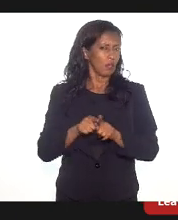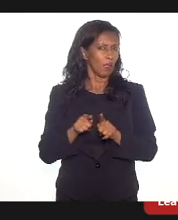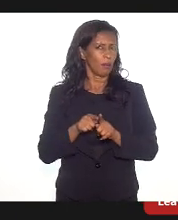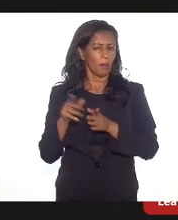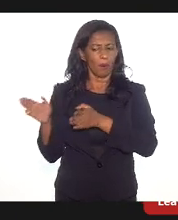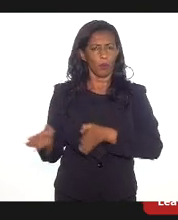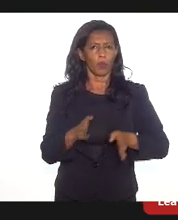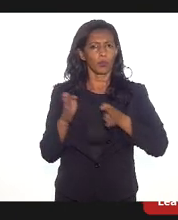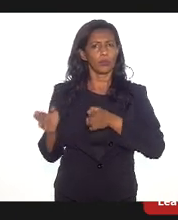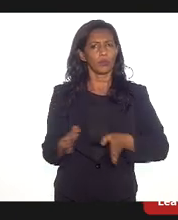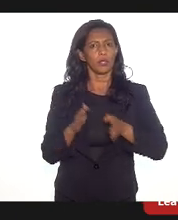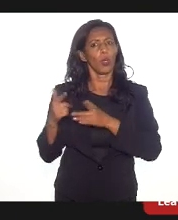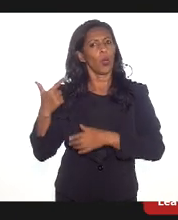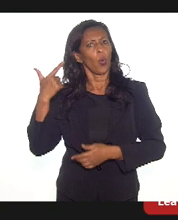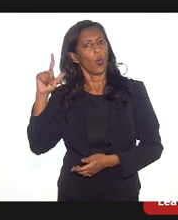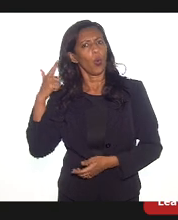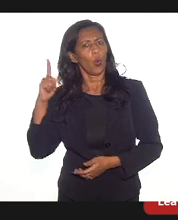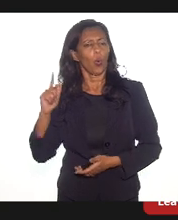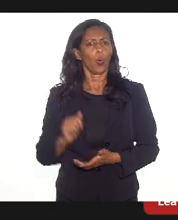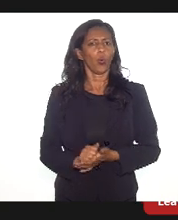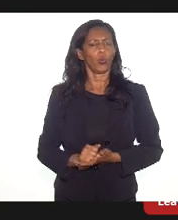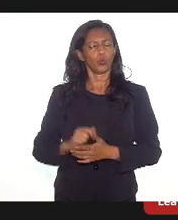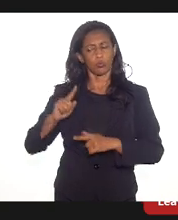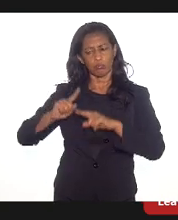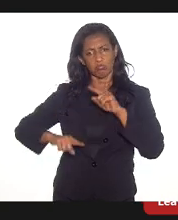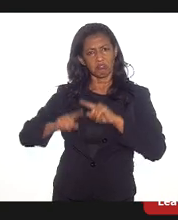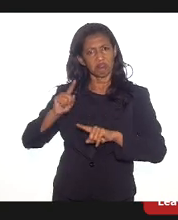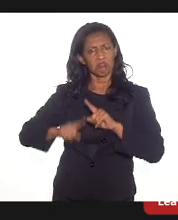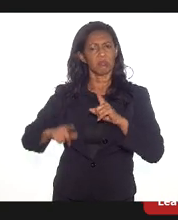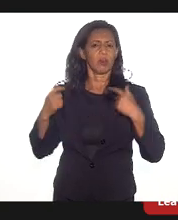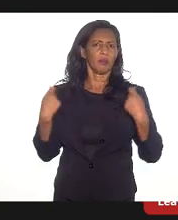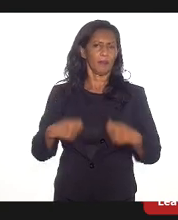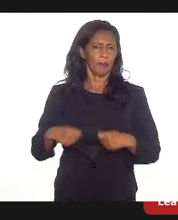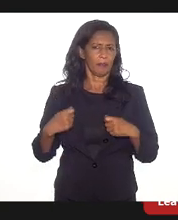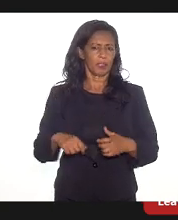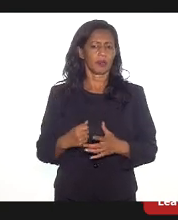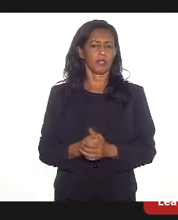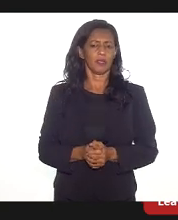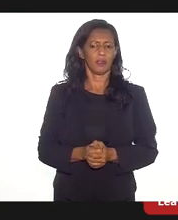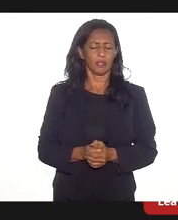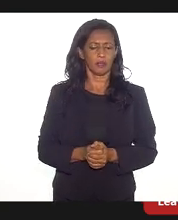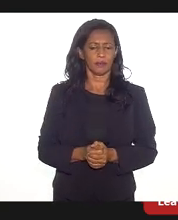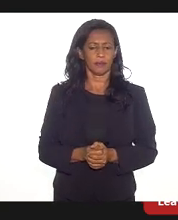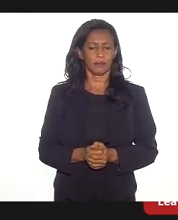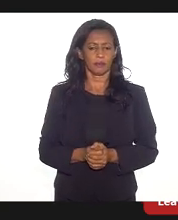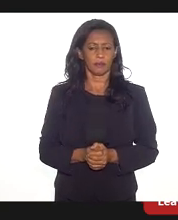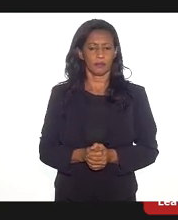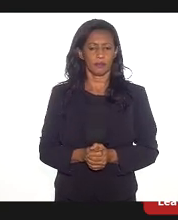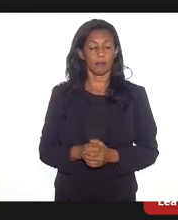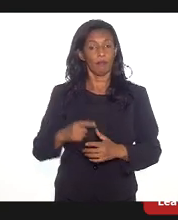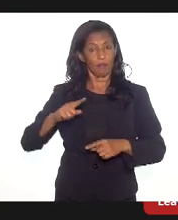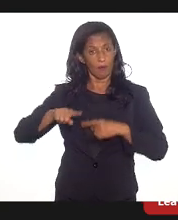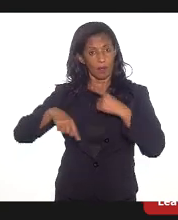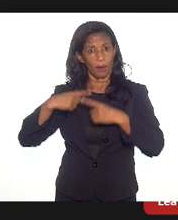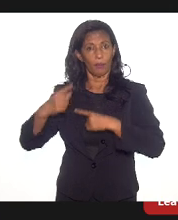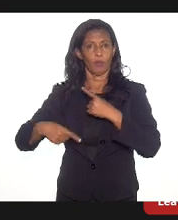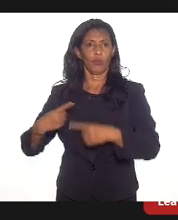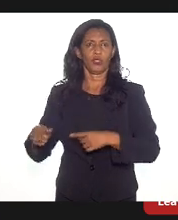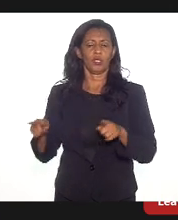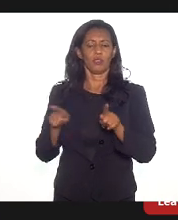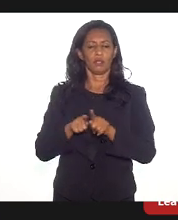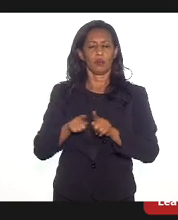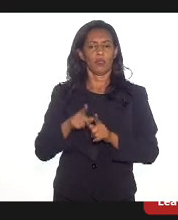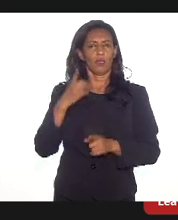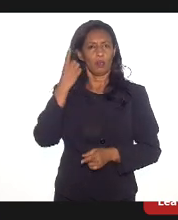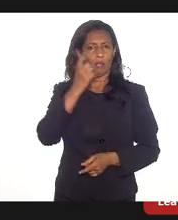outros insumos necessários nesse período que a gente está enfrentando. Posteriormente, o deputado André